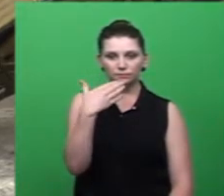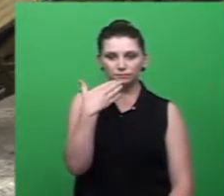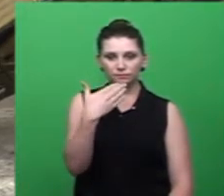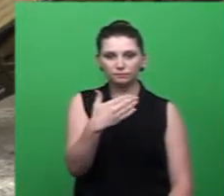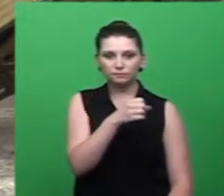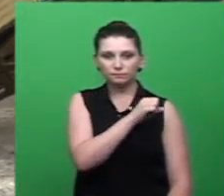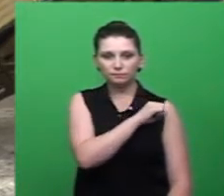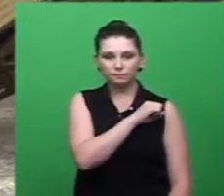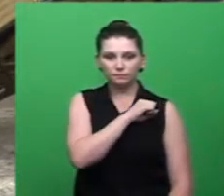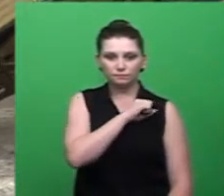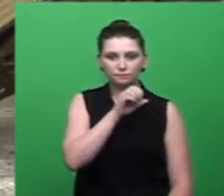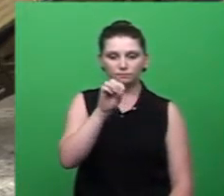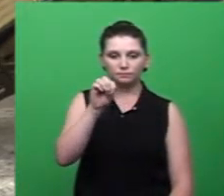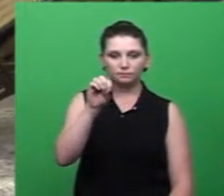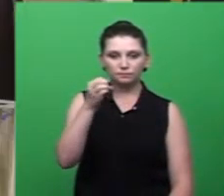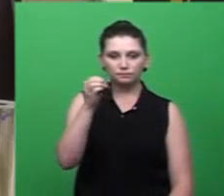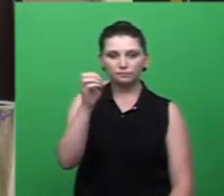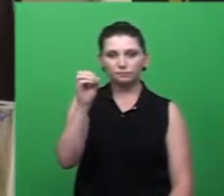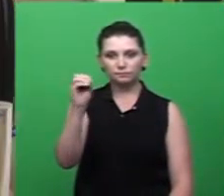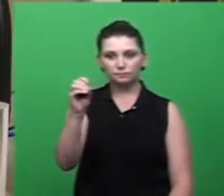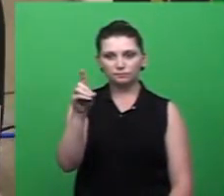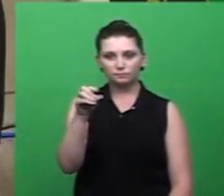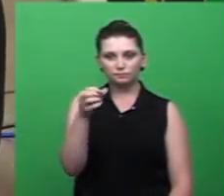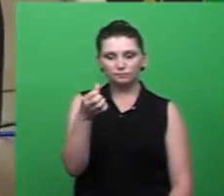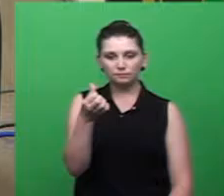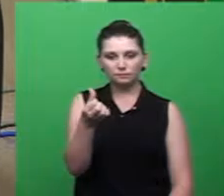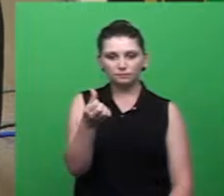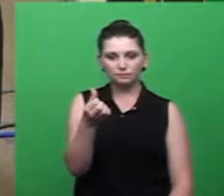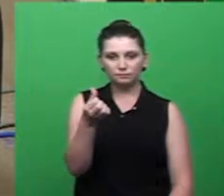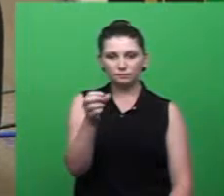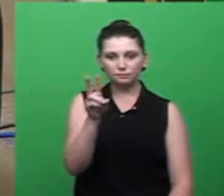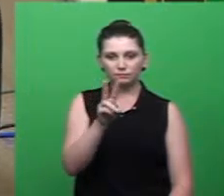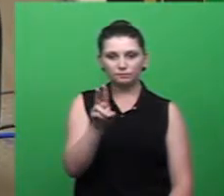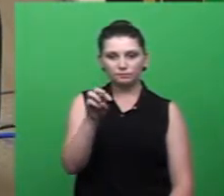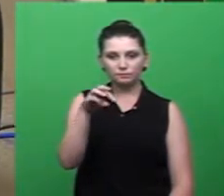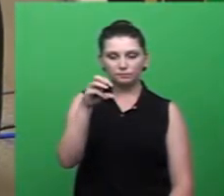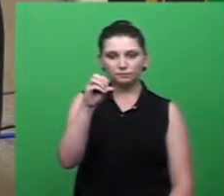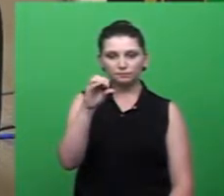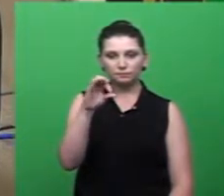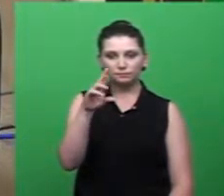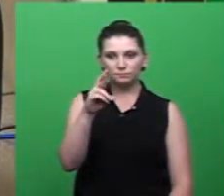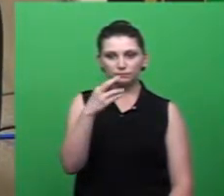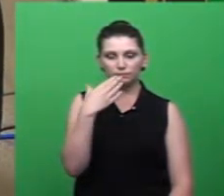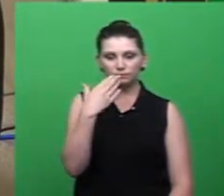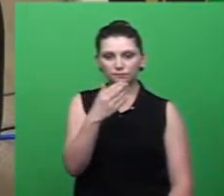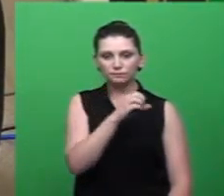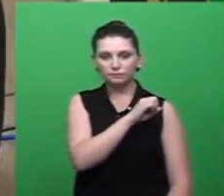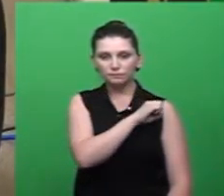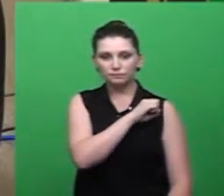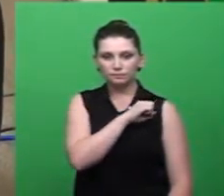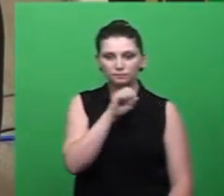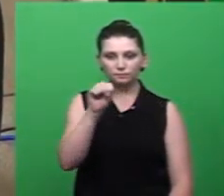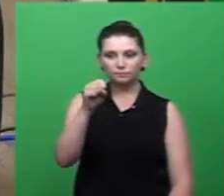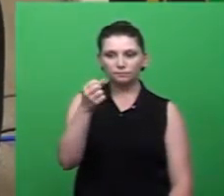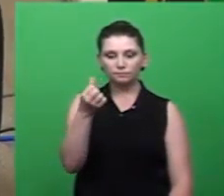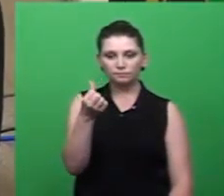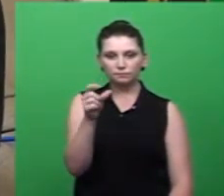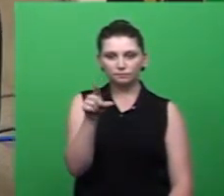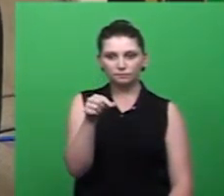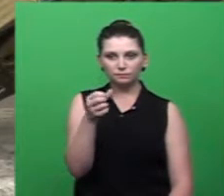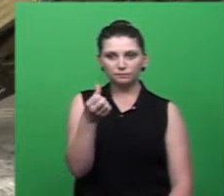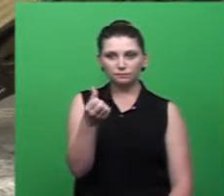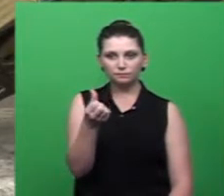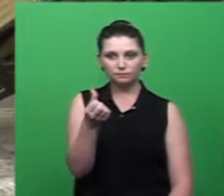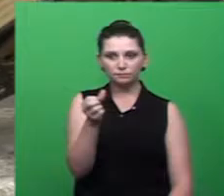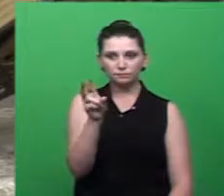número 080, barra 2016, de autoria do vereador Mocida Júri. Indicação número 081, barra 2016, de